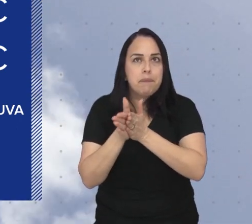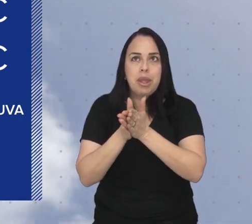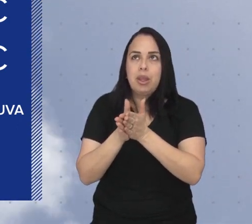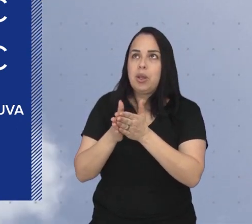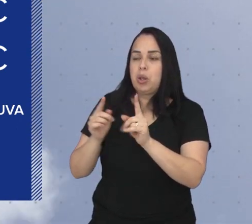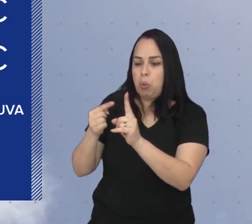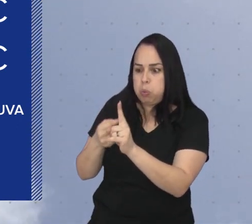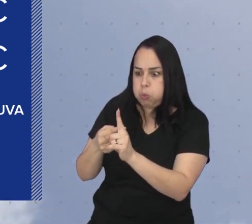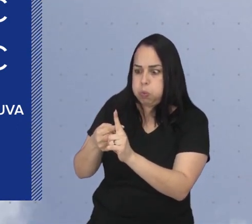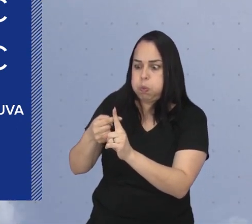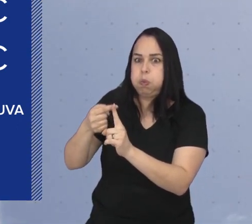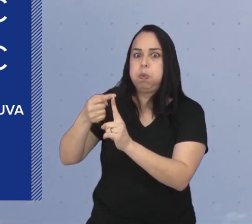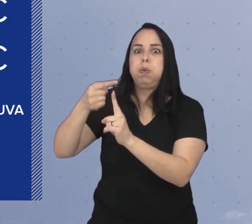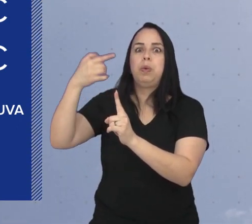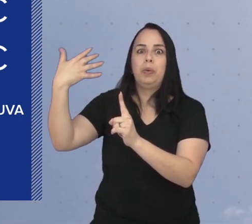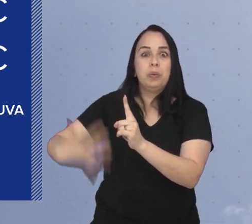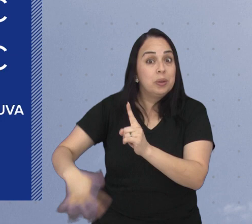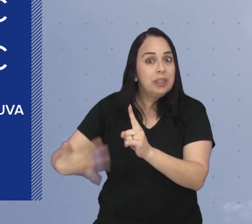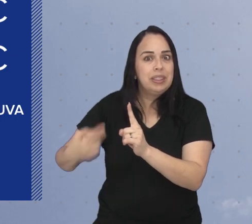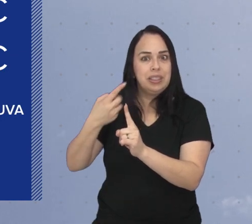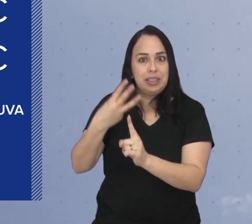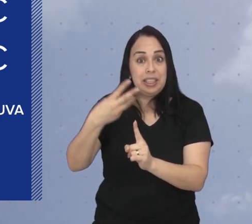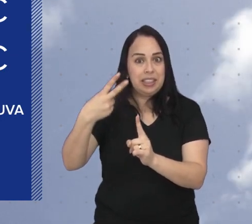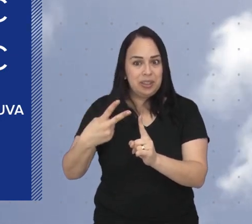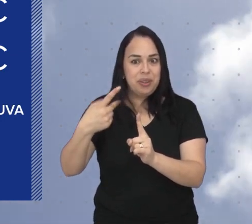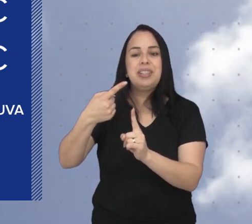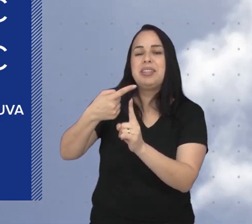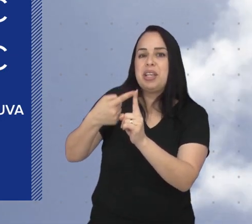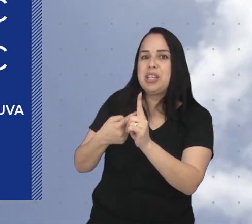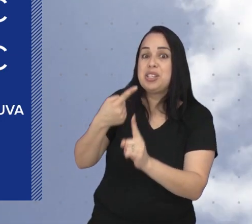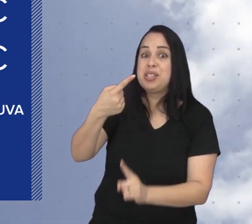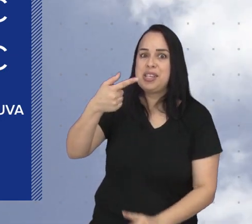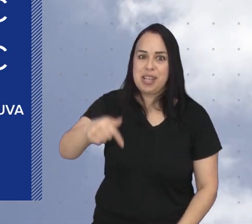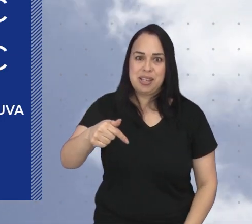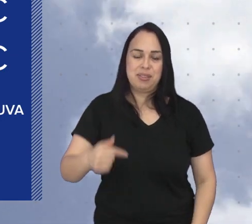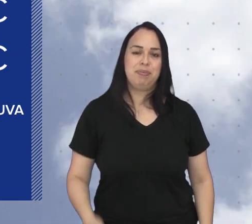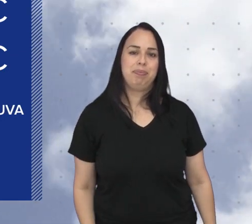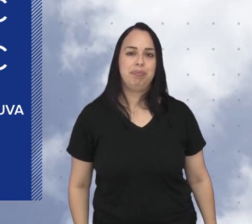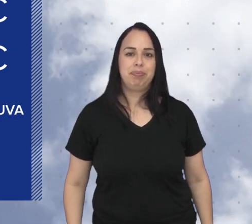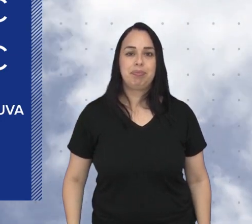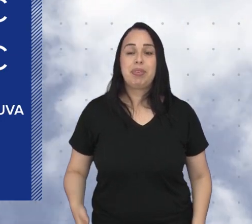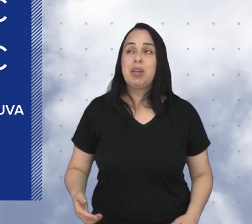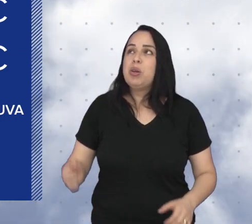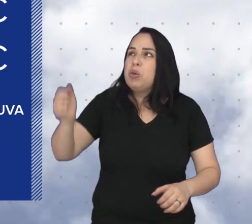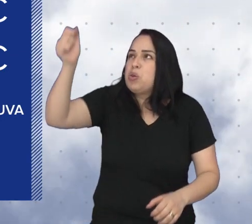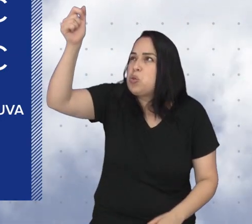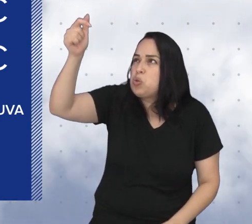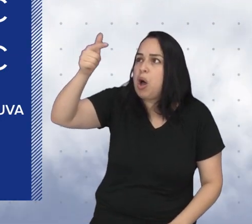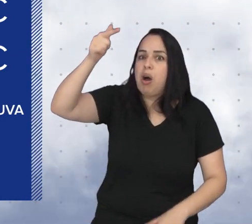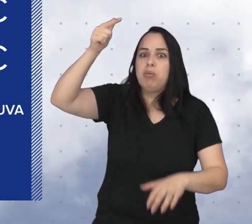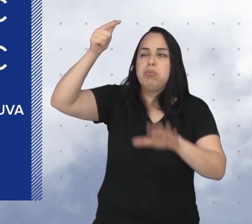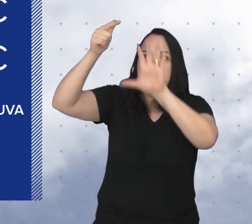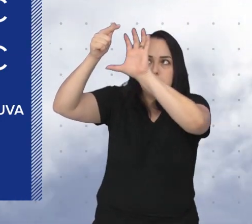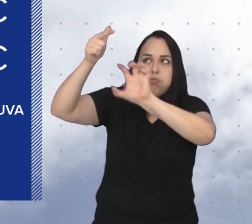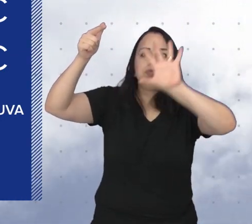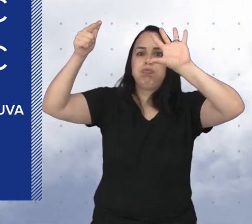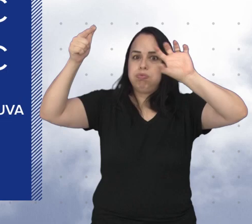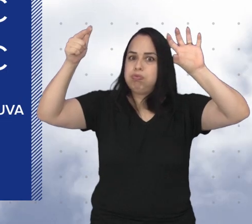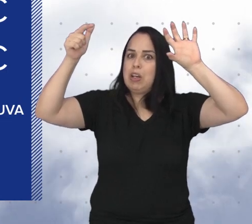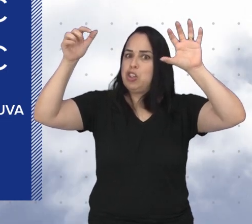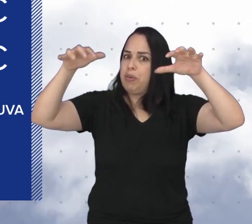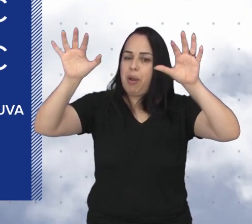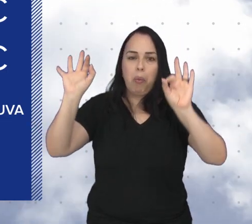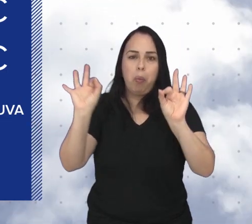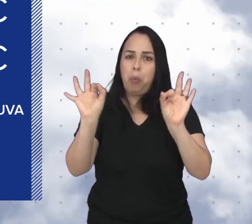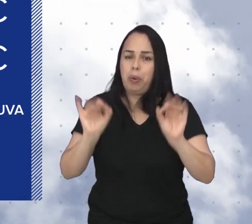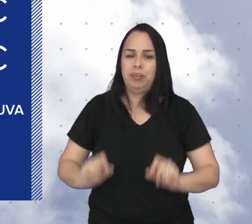temperaturas mais altas. A máxima esperada é de 32 graus e a mínima de 17. O sol permanece entre nuvens e há